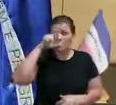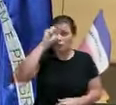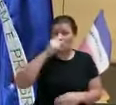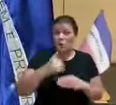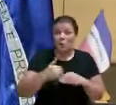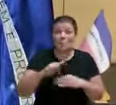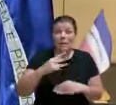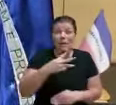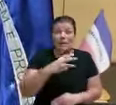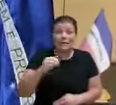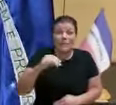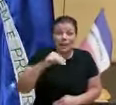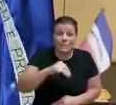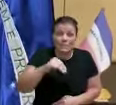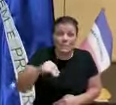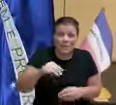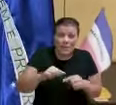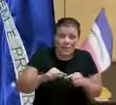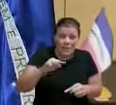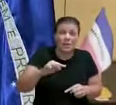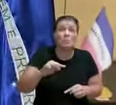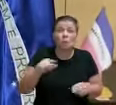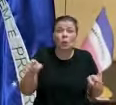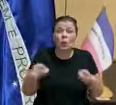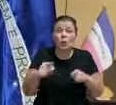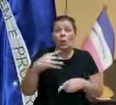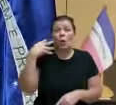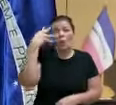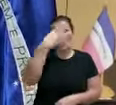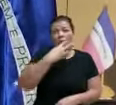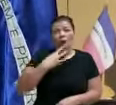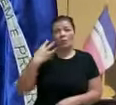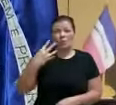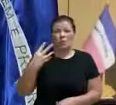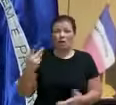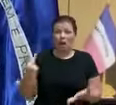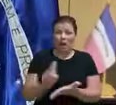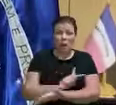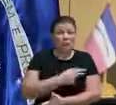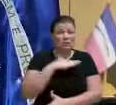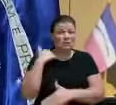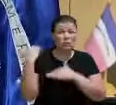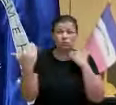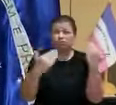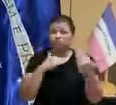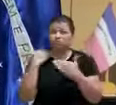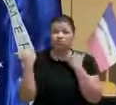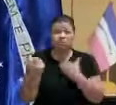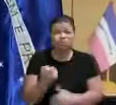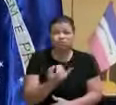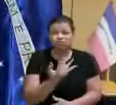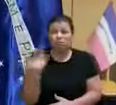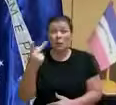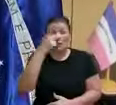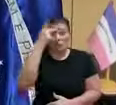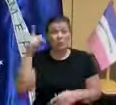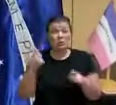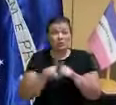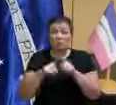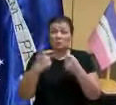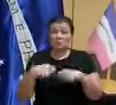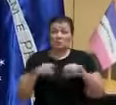Mais de 300 milímetros em menos de 4 horas provocaram dezenas de mortos e desabrigados.